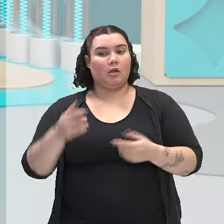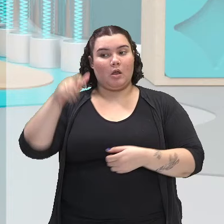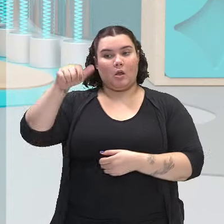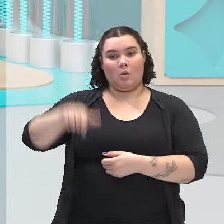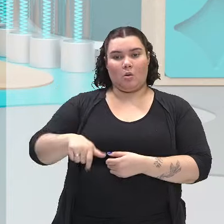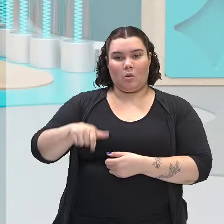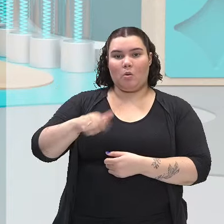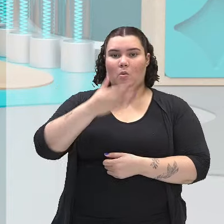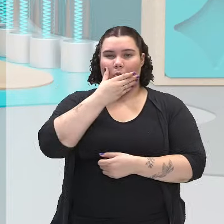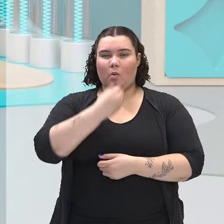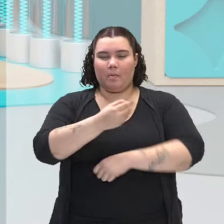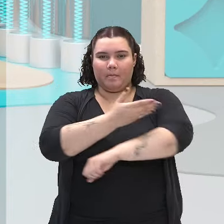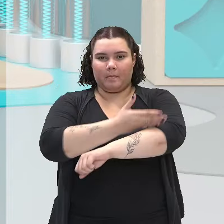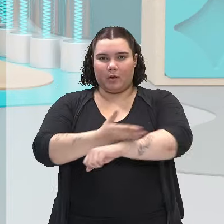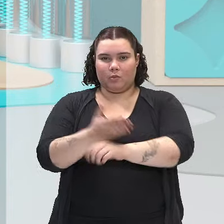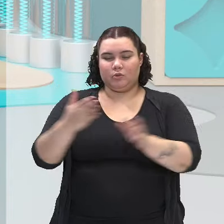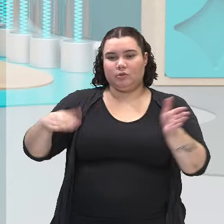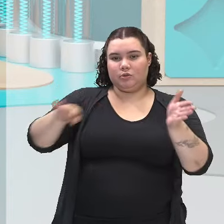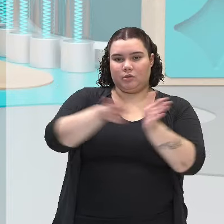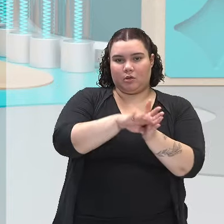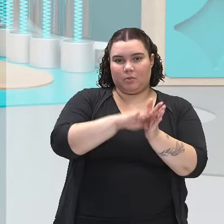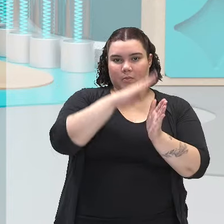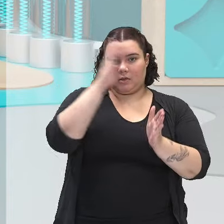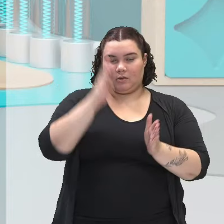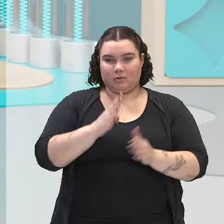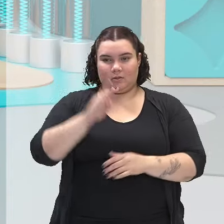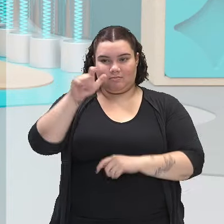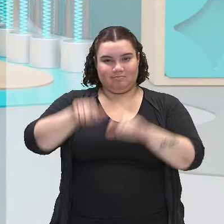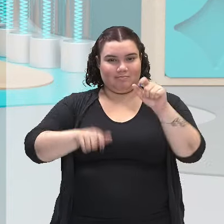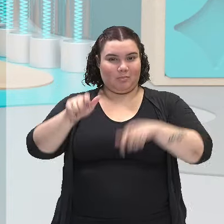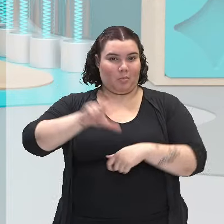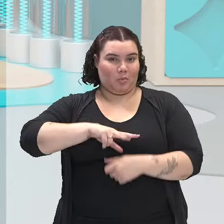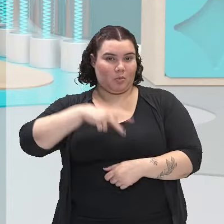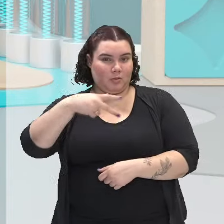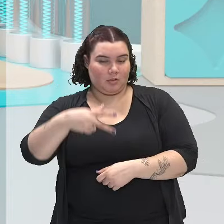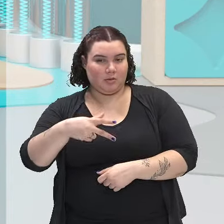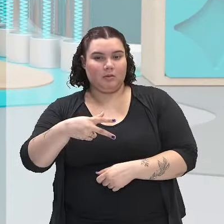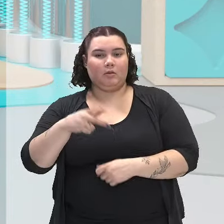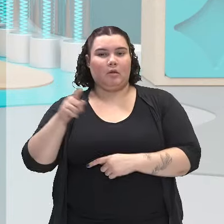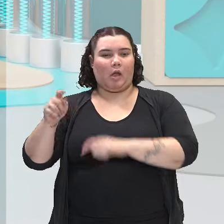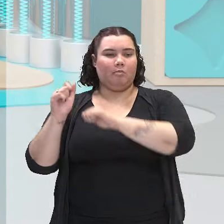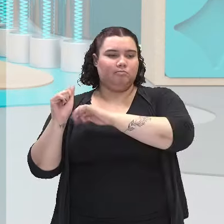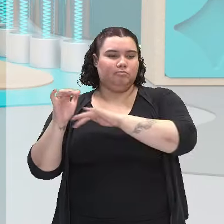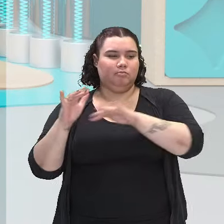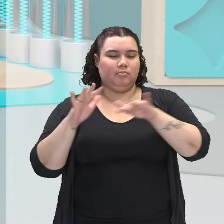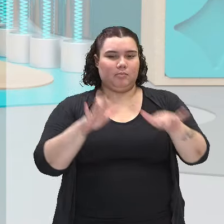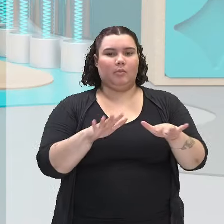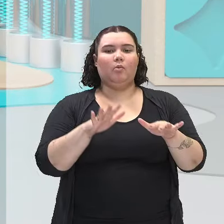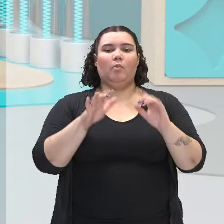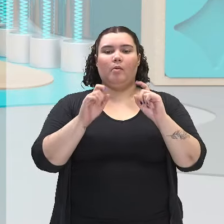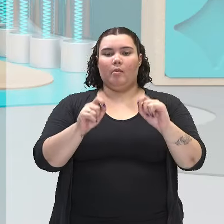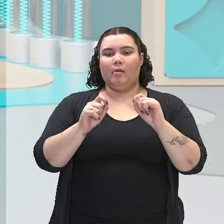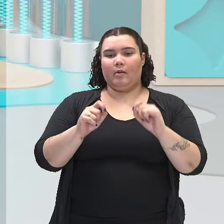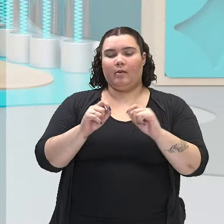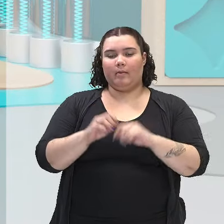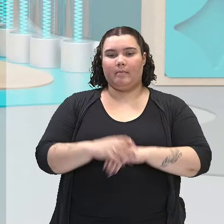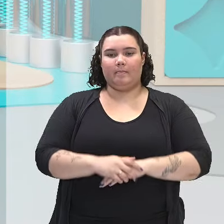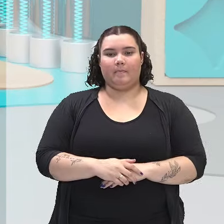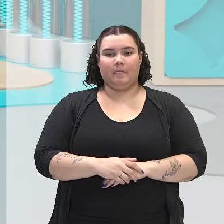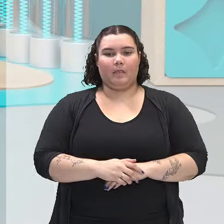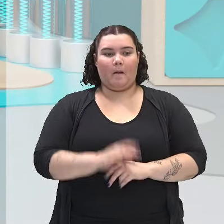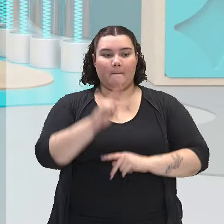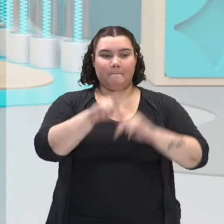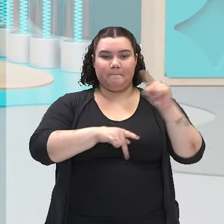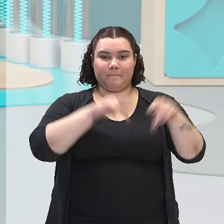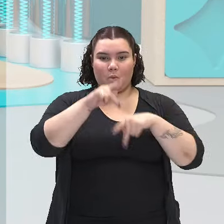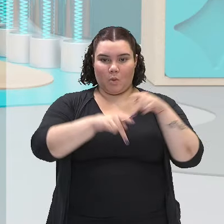branco chega no Brasil, no caso dos portugueses, eles aculturaram o povo,